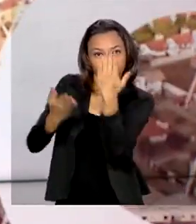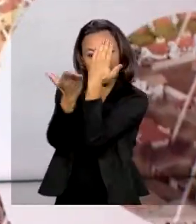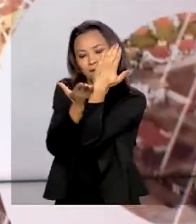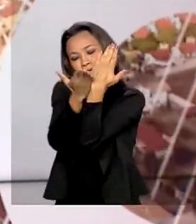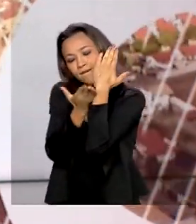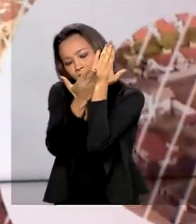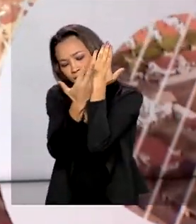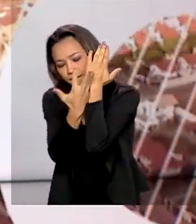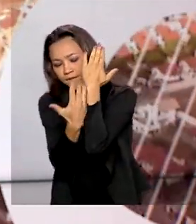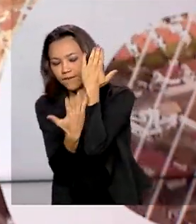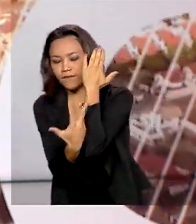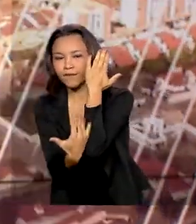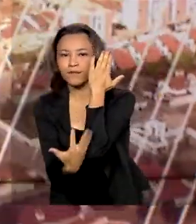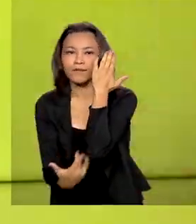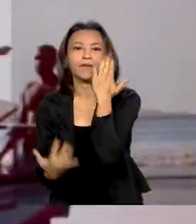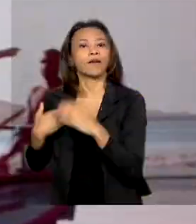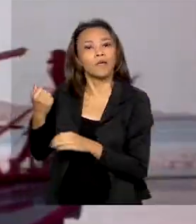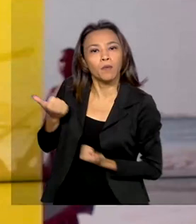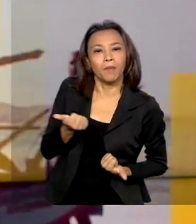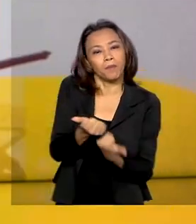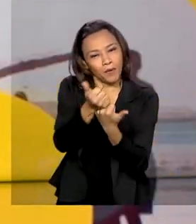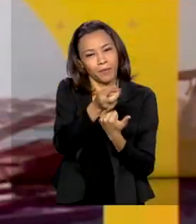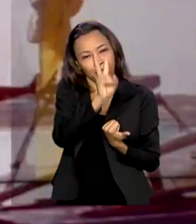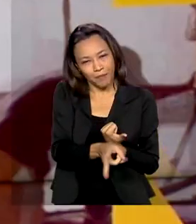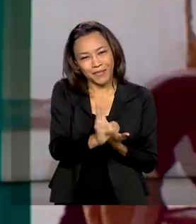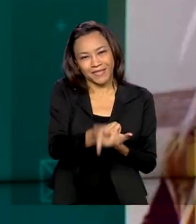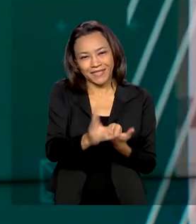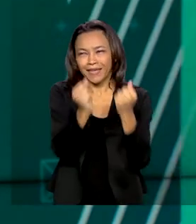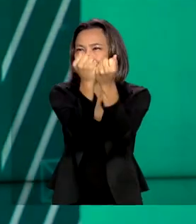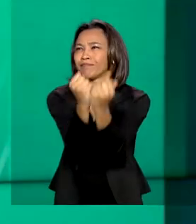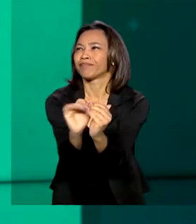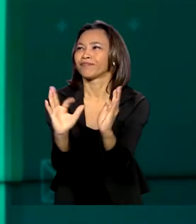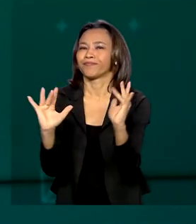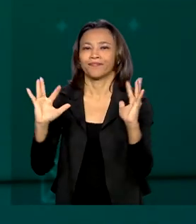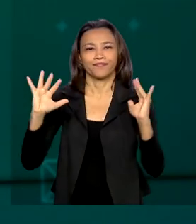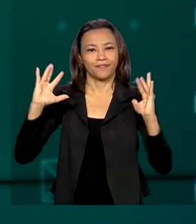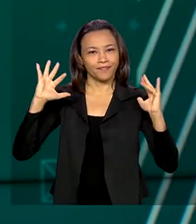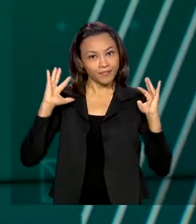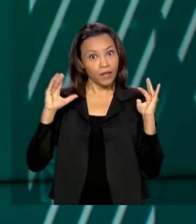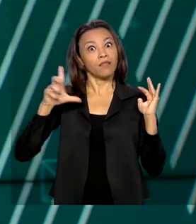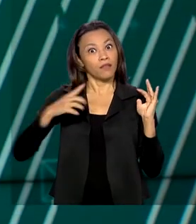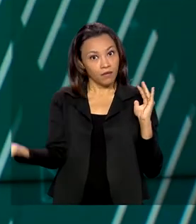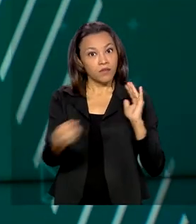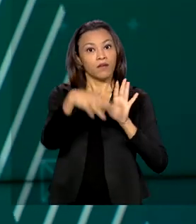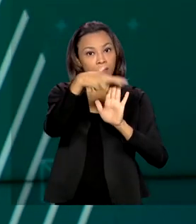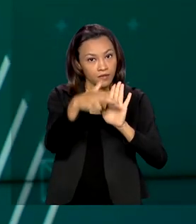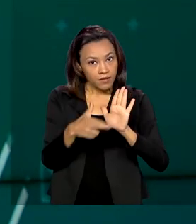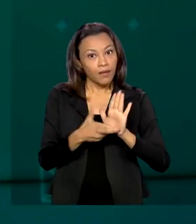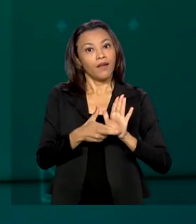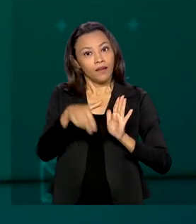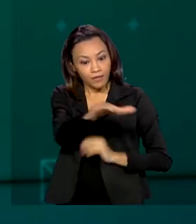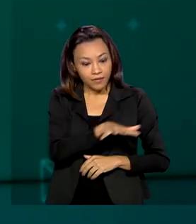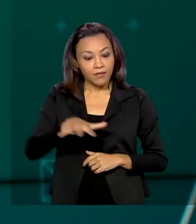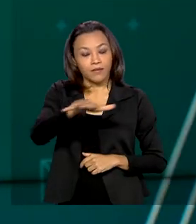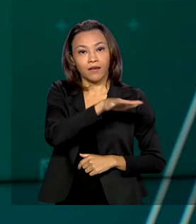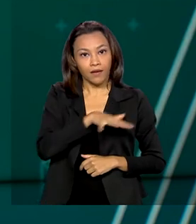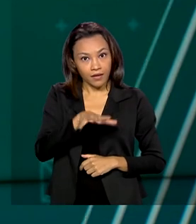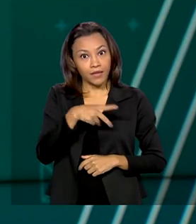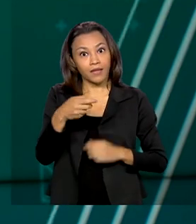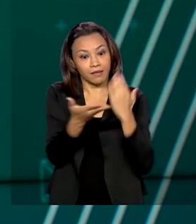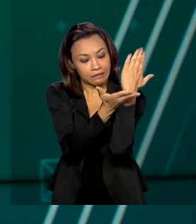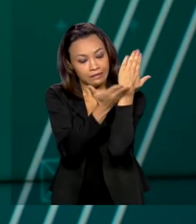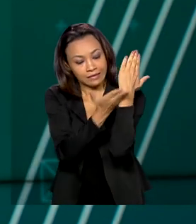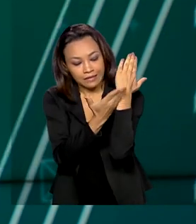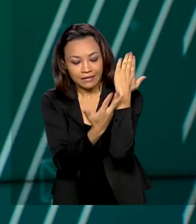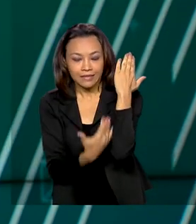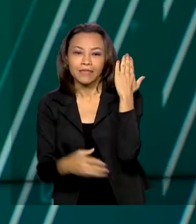preservação dos recursos naturais e a manutenção da floresta. E já estão valendo as novas regras para extrativistas que precisam de